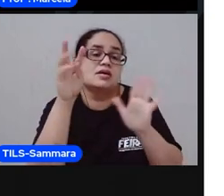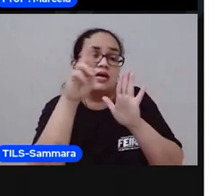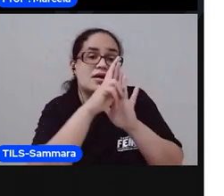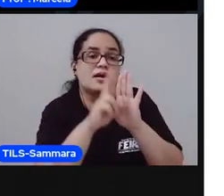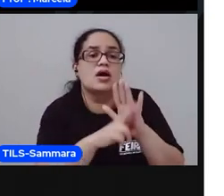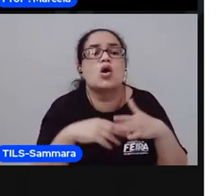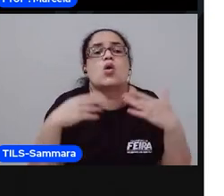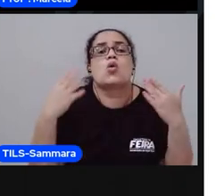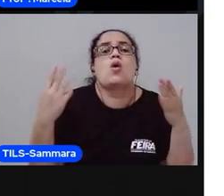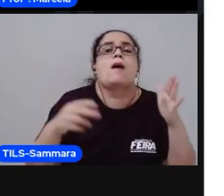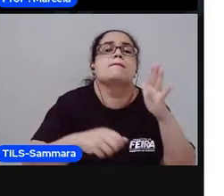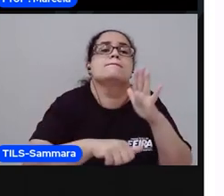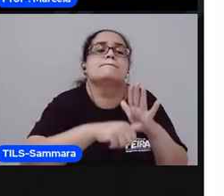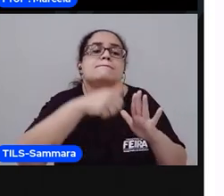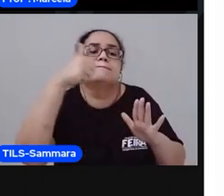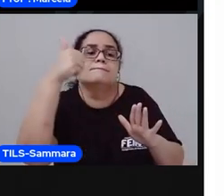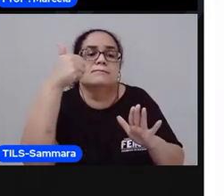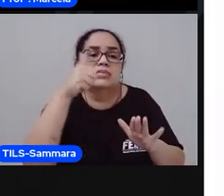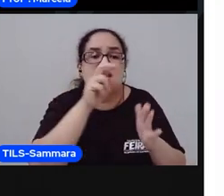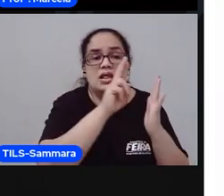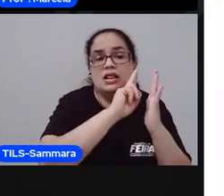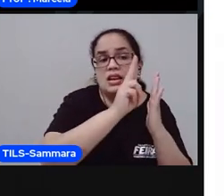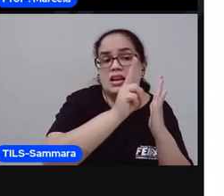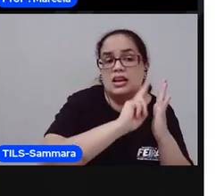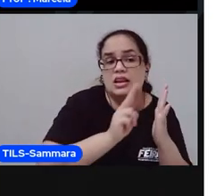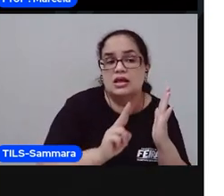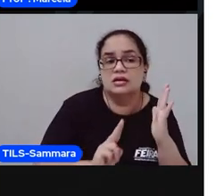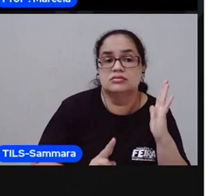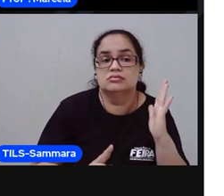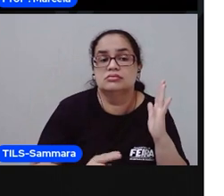Qual é a primeira parte do a gente vai ler.